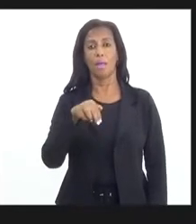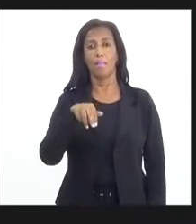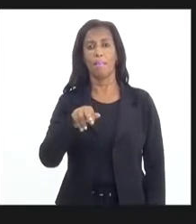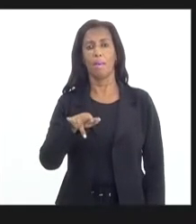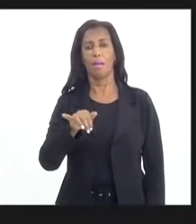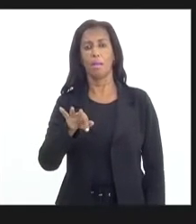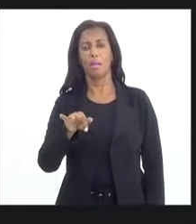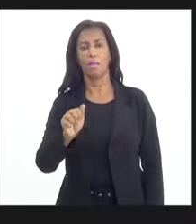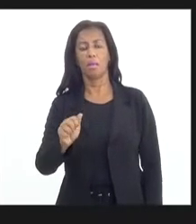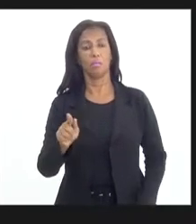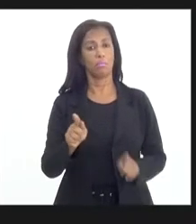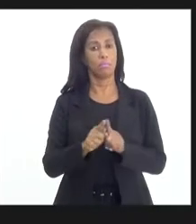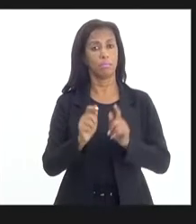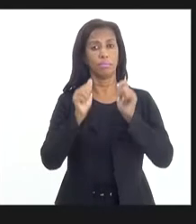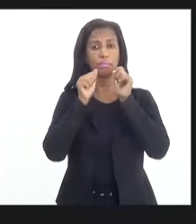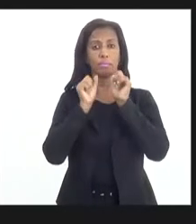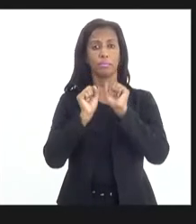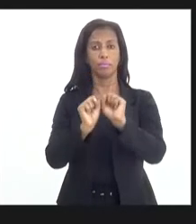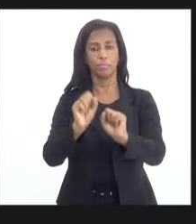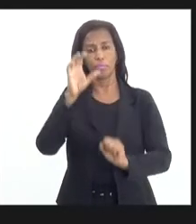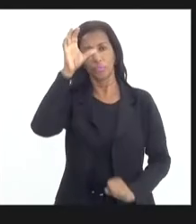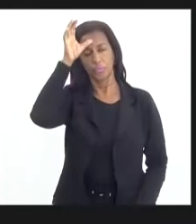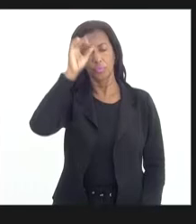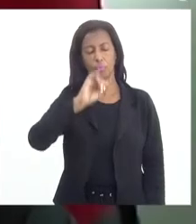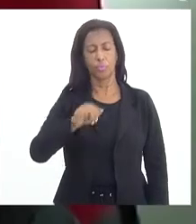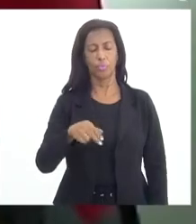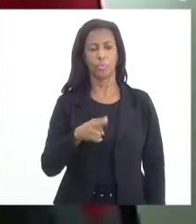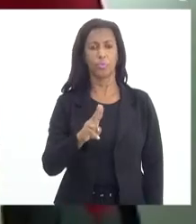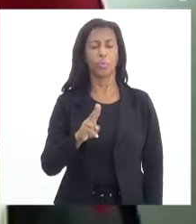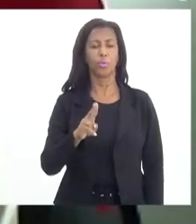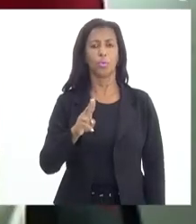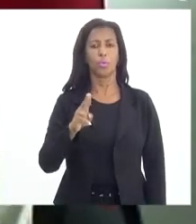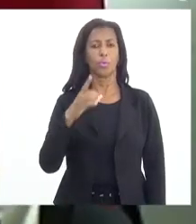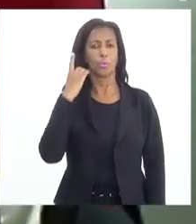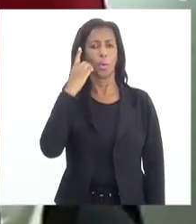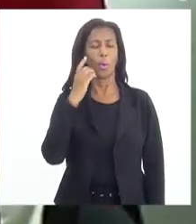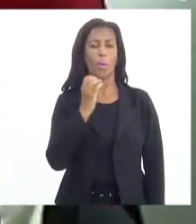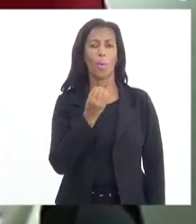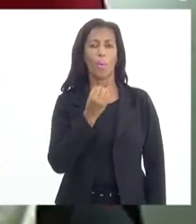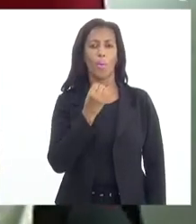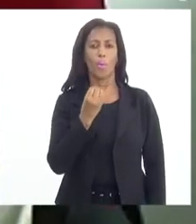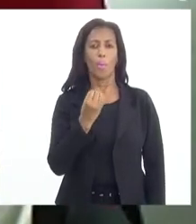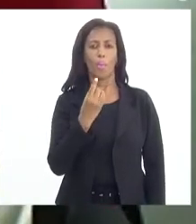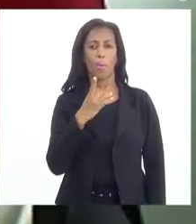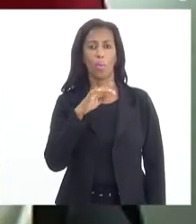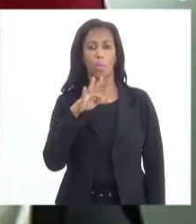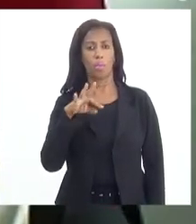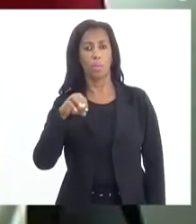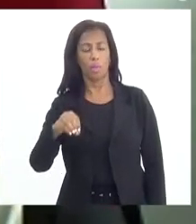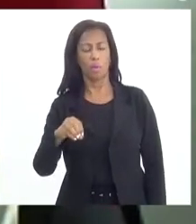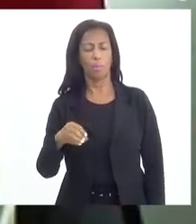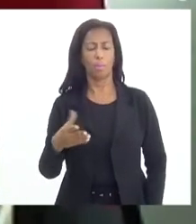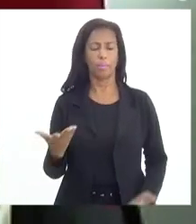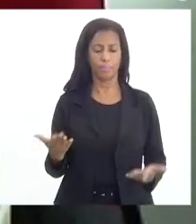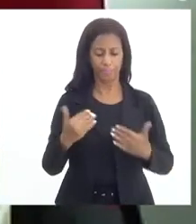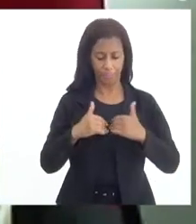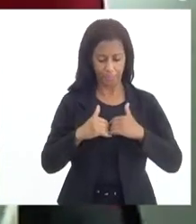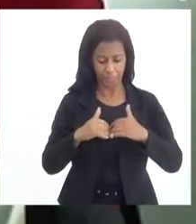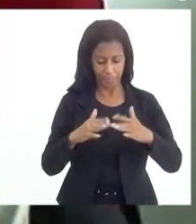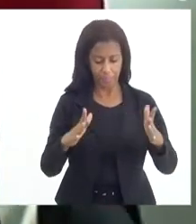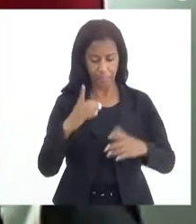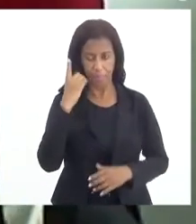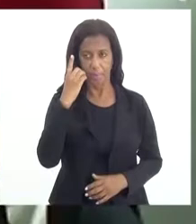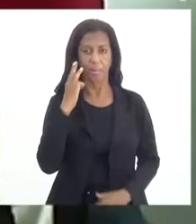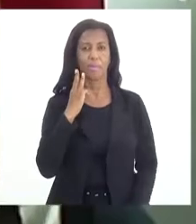a assessoria da deputada Tia Ju e do deputado Rubem Bontempo. Então, para as suas considerações iniciais,